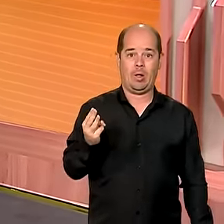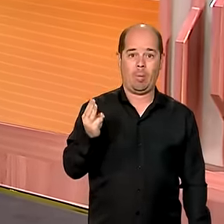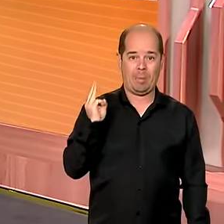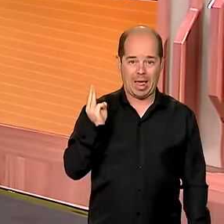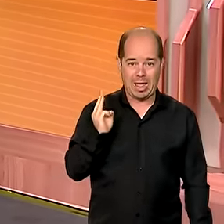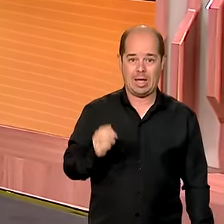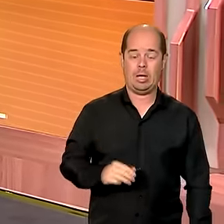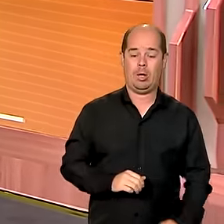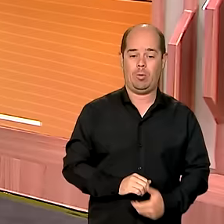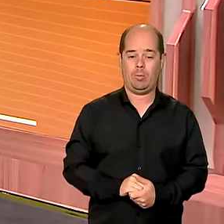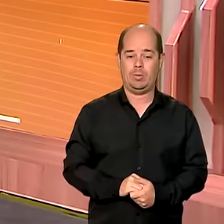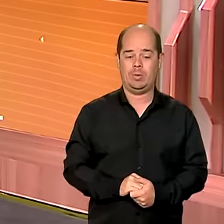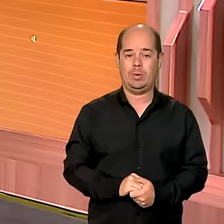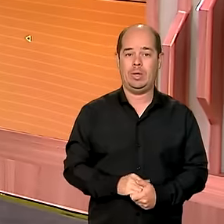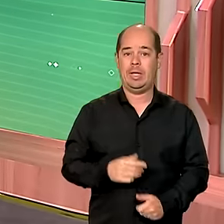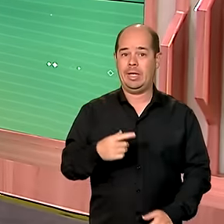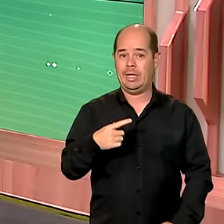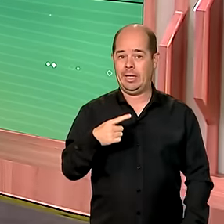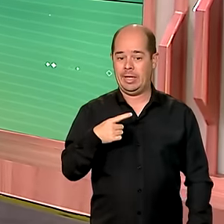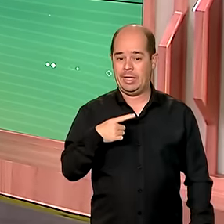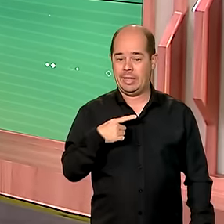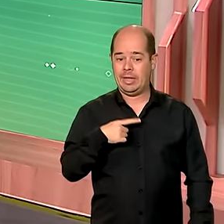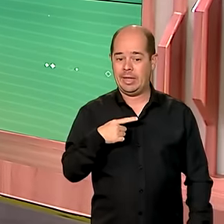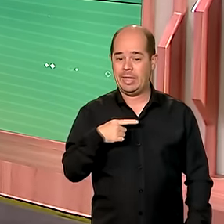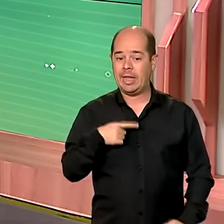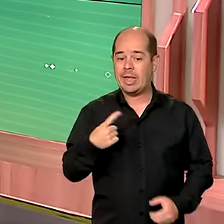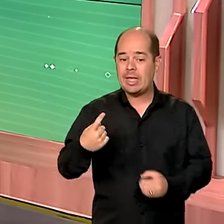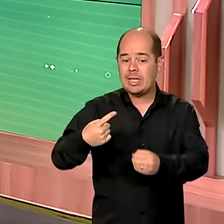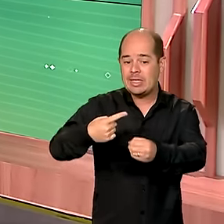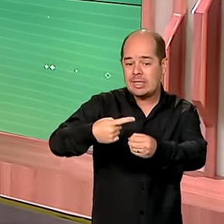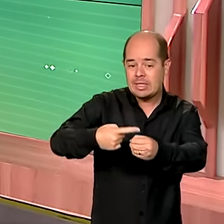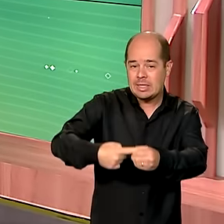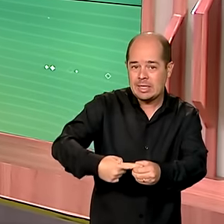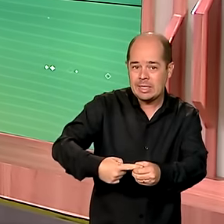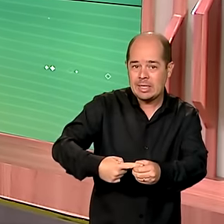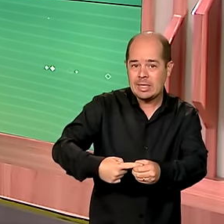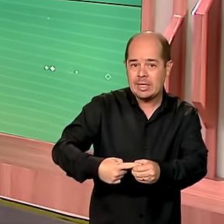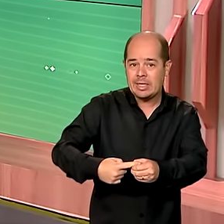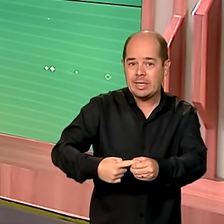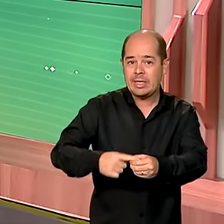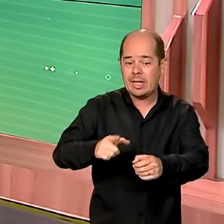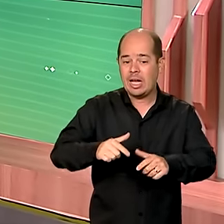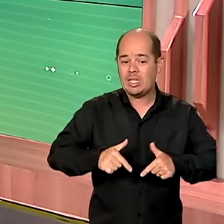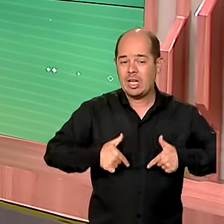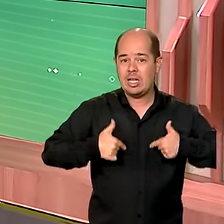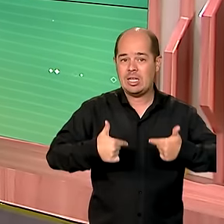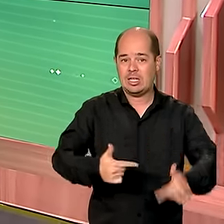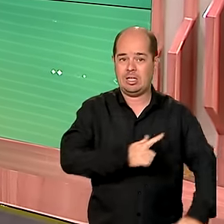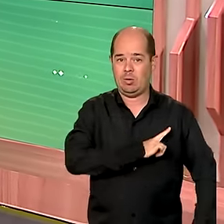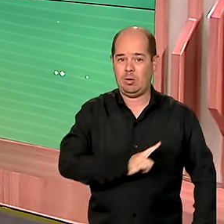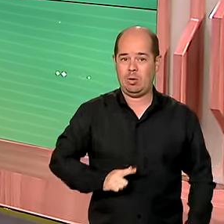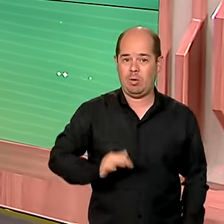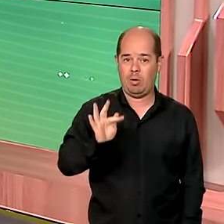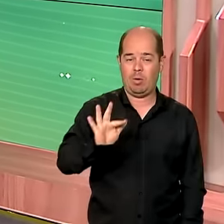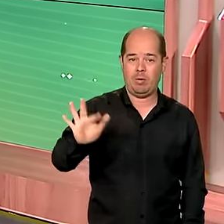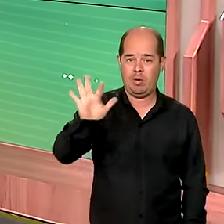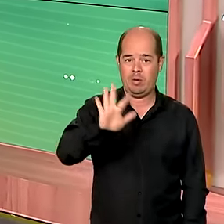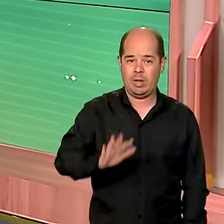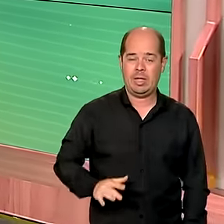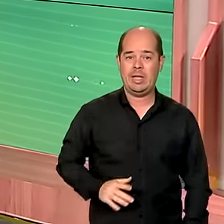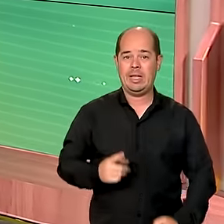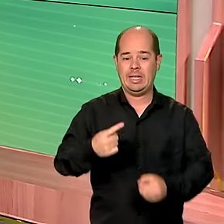federal na pequena cidade de Conceição do Lago Açú, localizada na Baixada Maranhense. Esse é o nosso